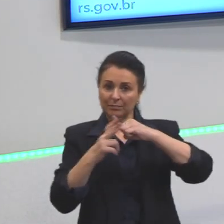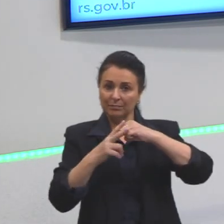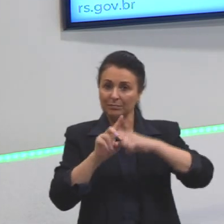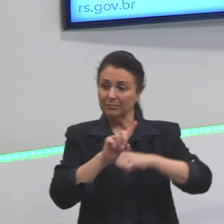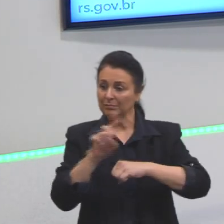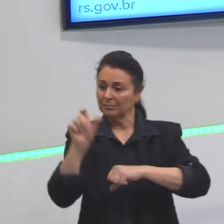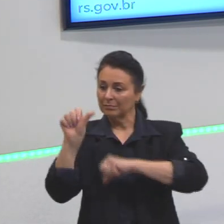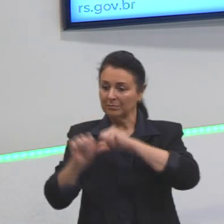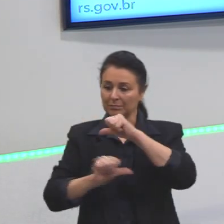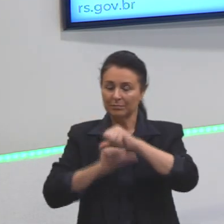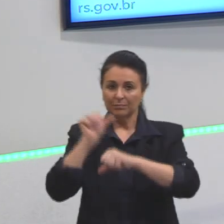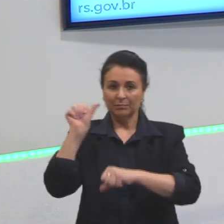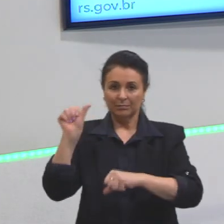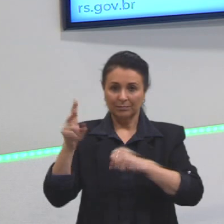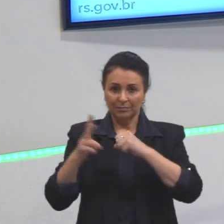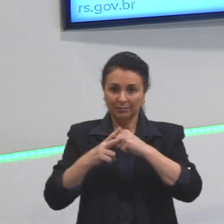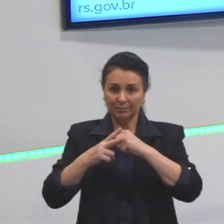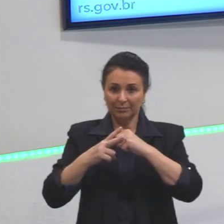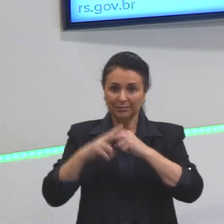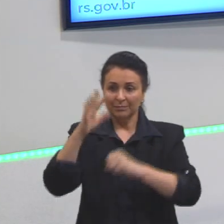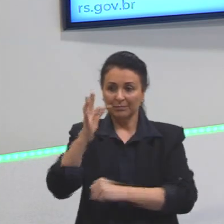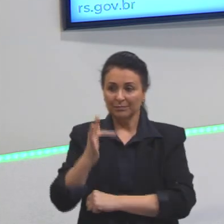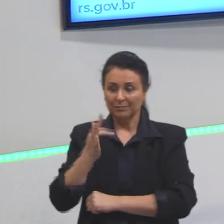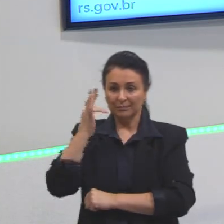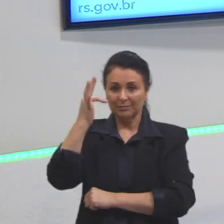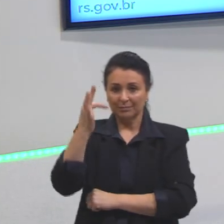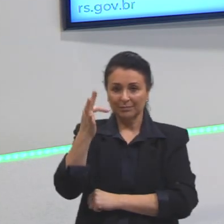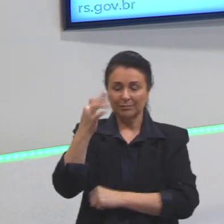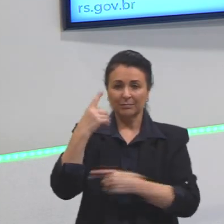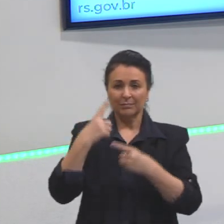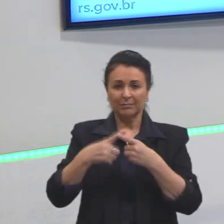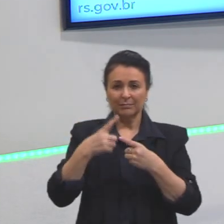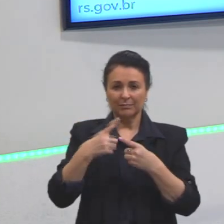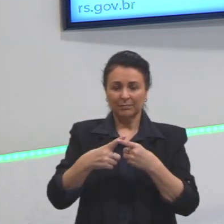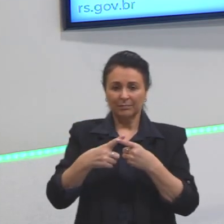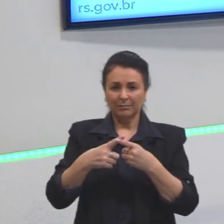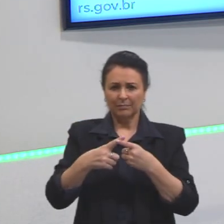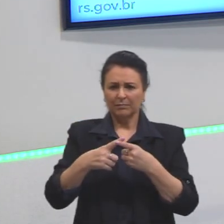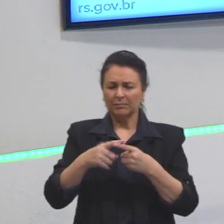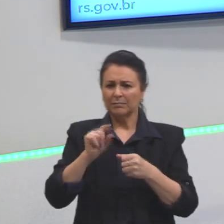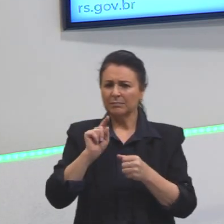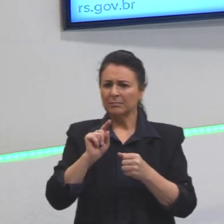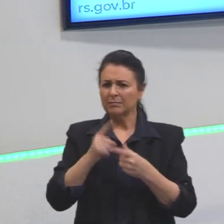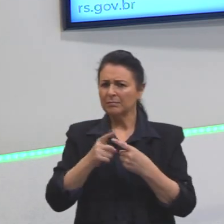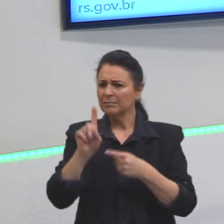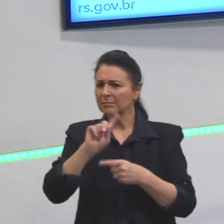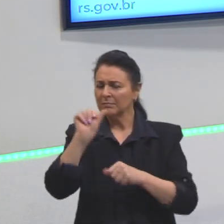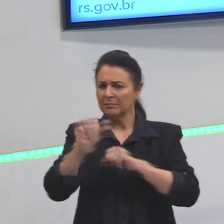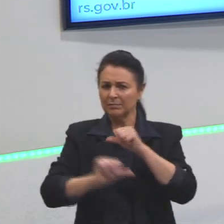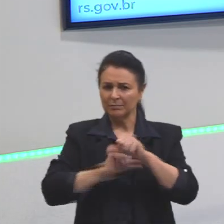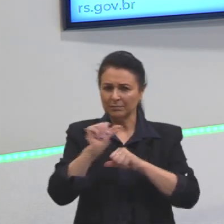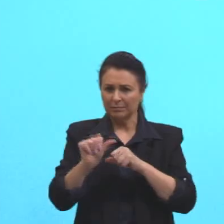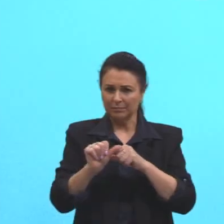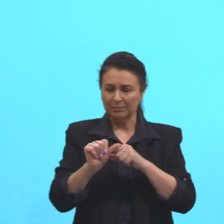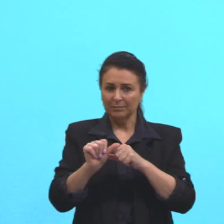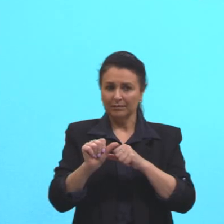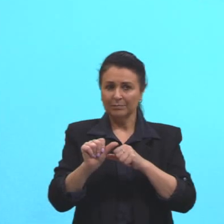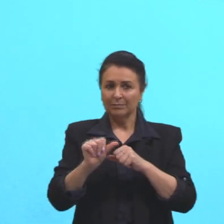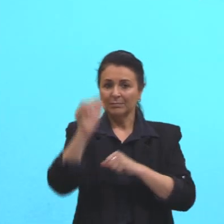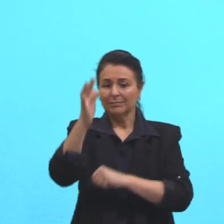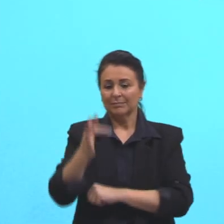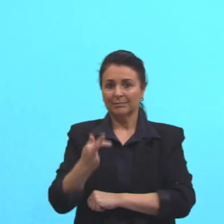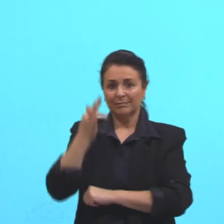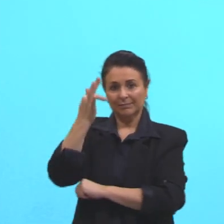verbo é o futuro? Por quê? Por que ele não modifica? Porque assim, no